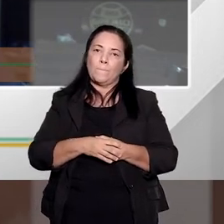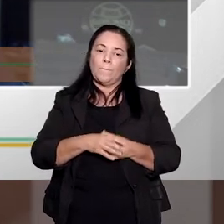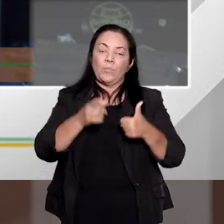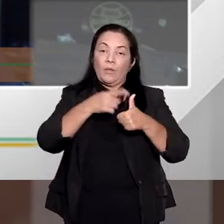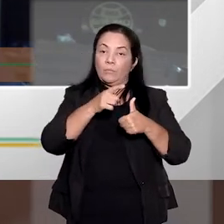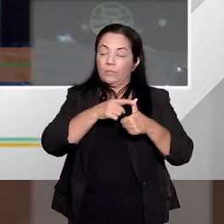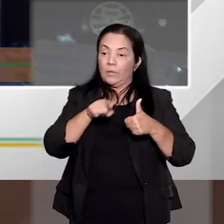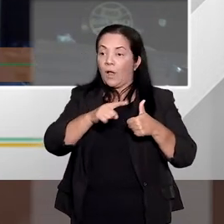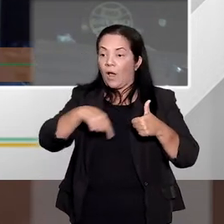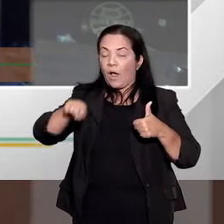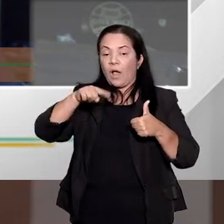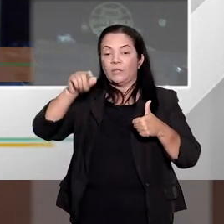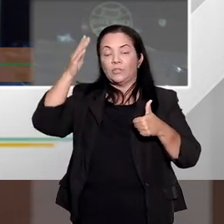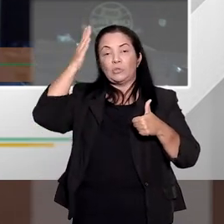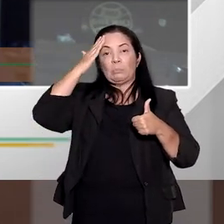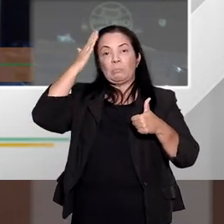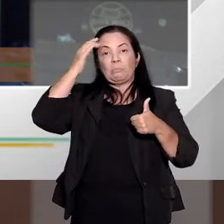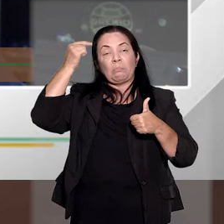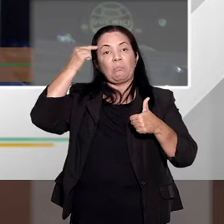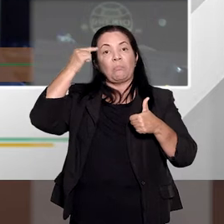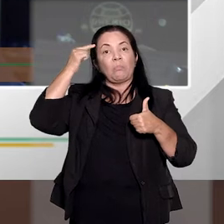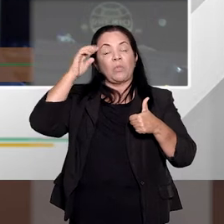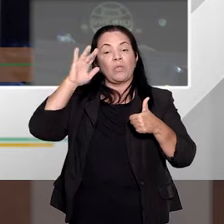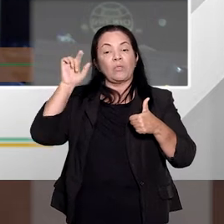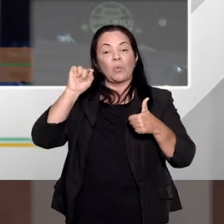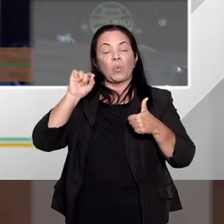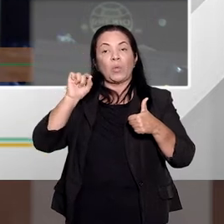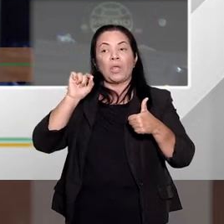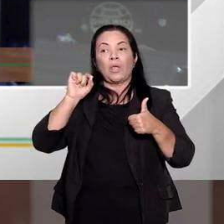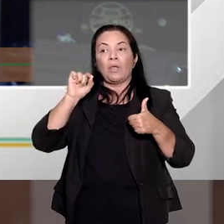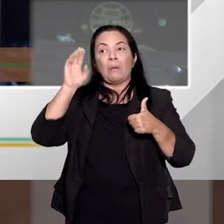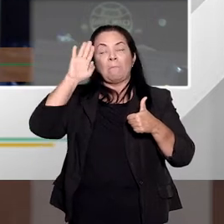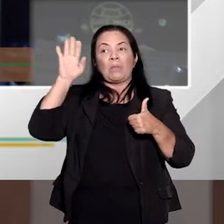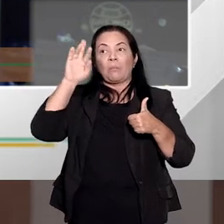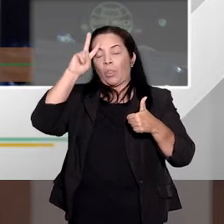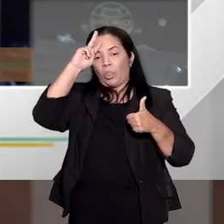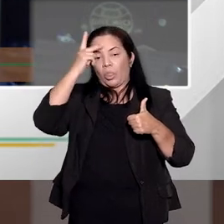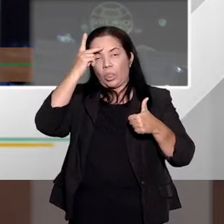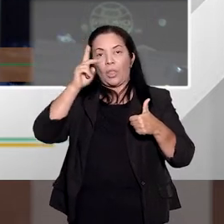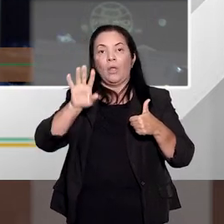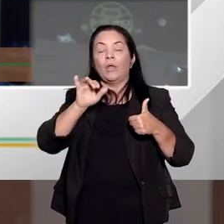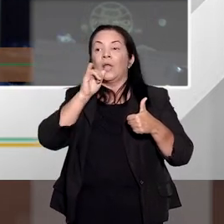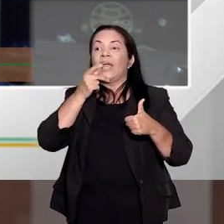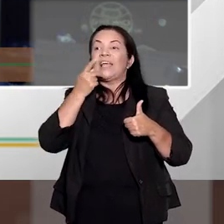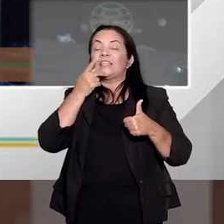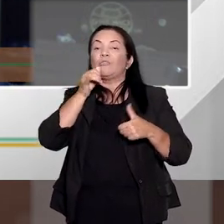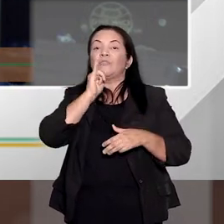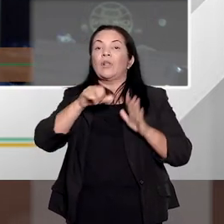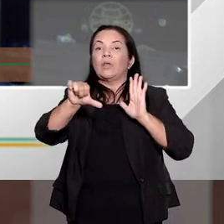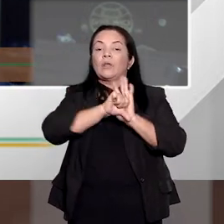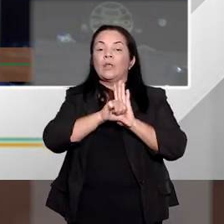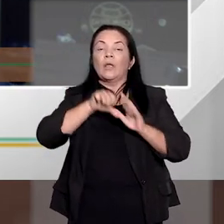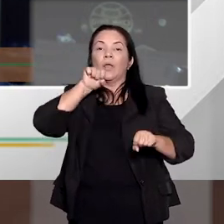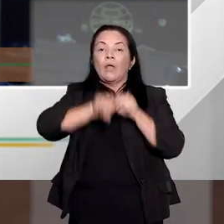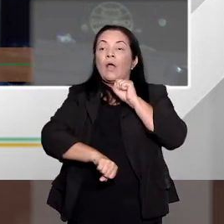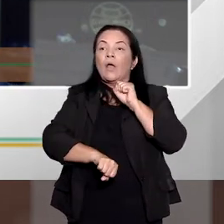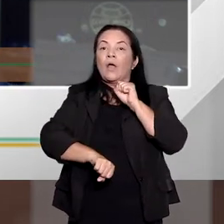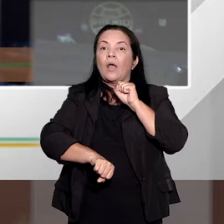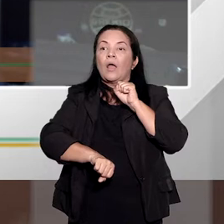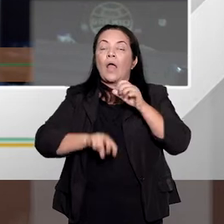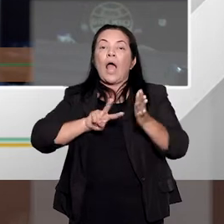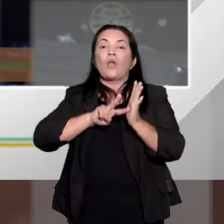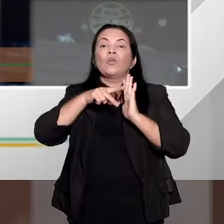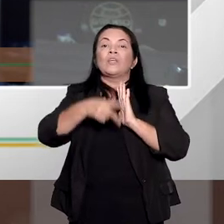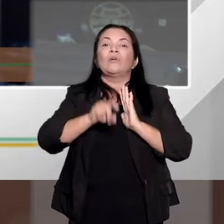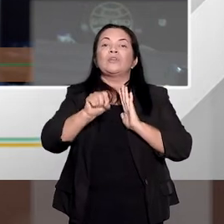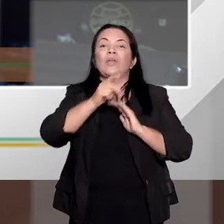uma visão até certamente de certa forma equivocada, porque quando você fala em homicídio, por exemplo, a consequência é a morte. Aí